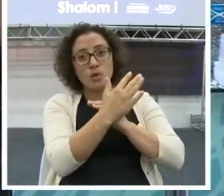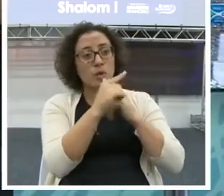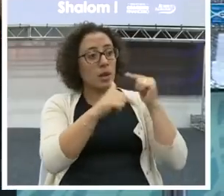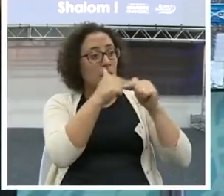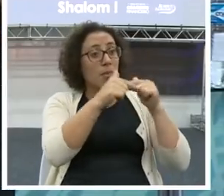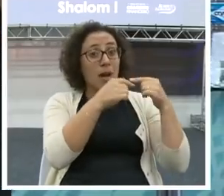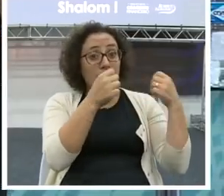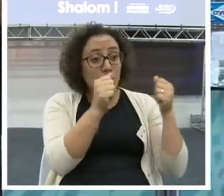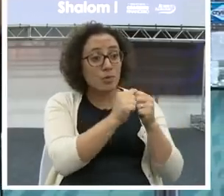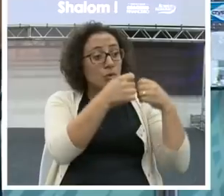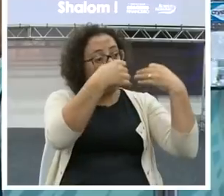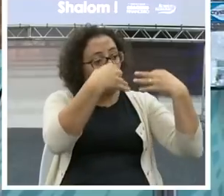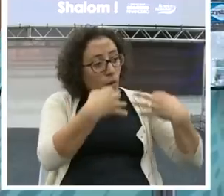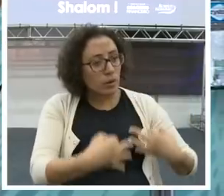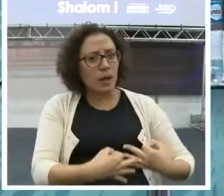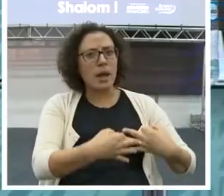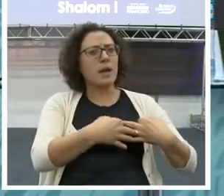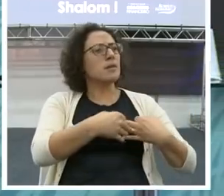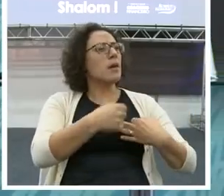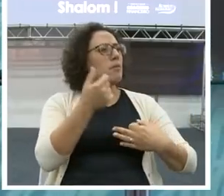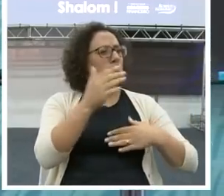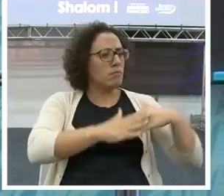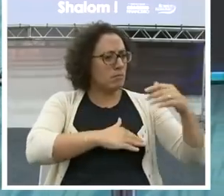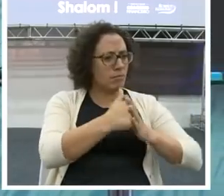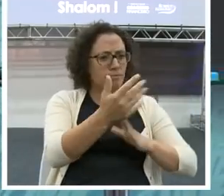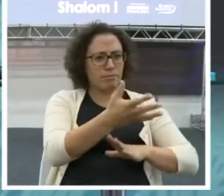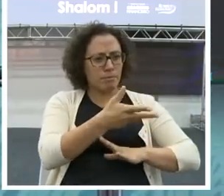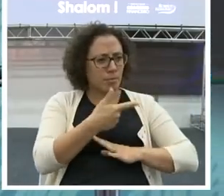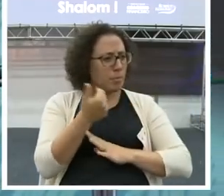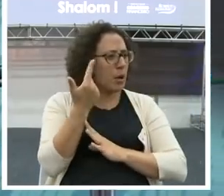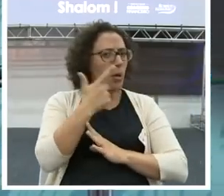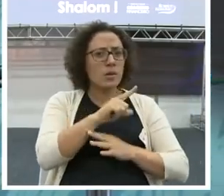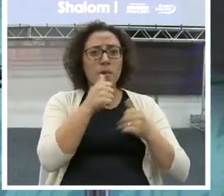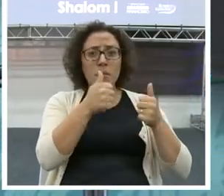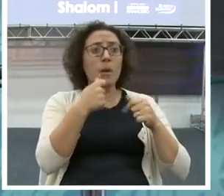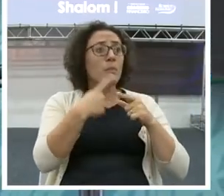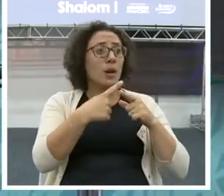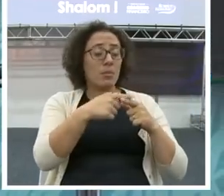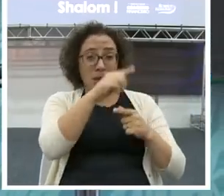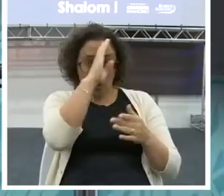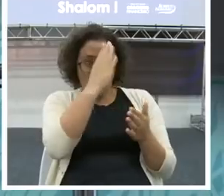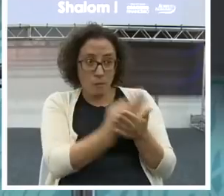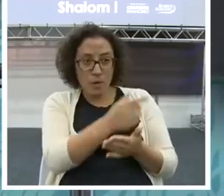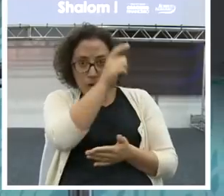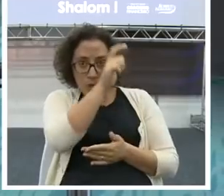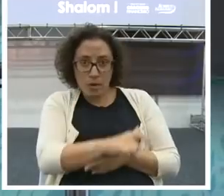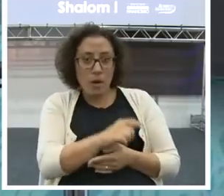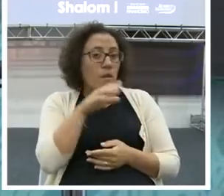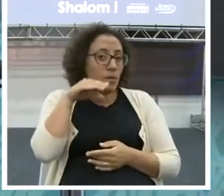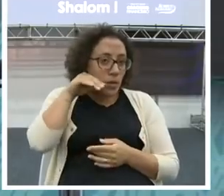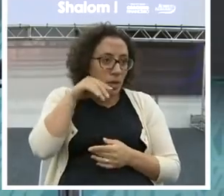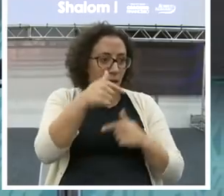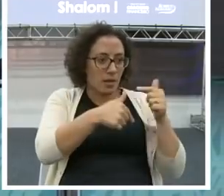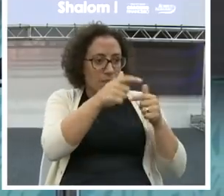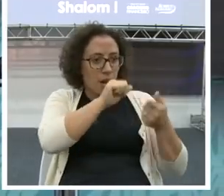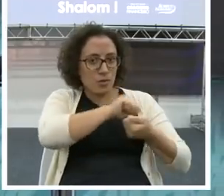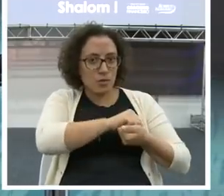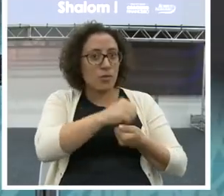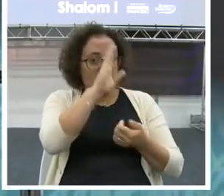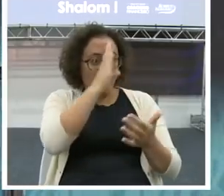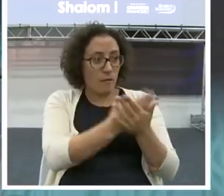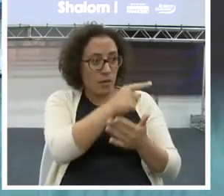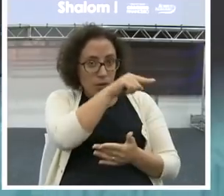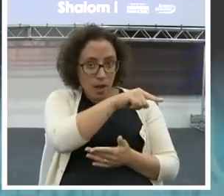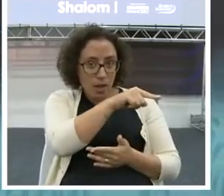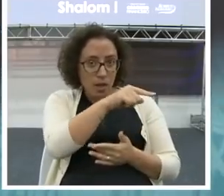honestas, ao seu lado, para você terceirizar, para você direcionar eles. E isso facilita bastante